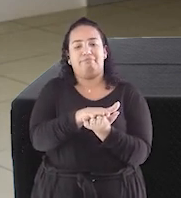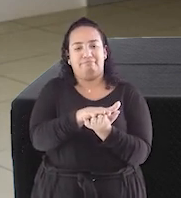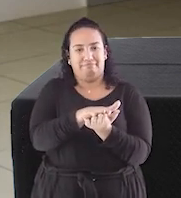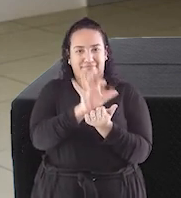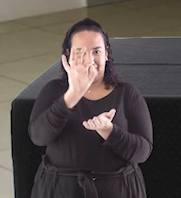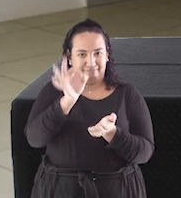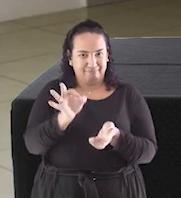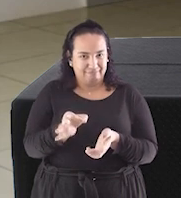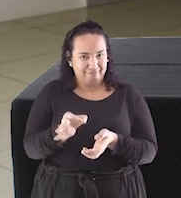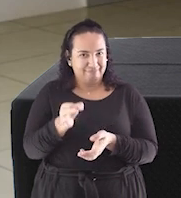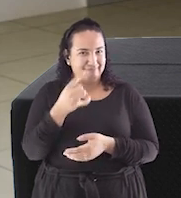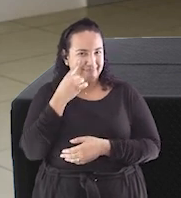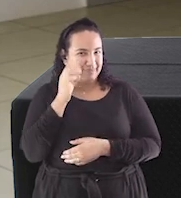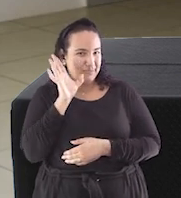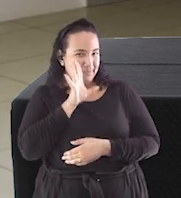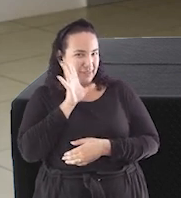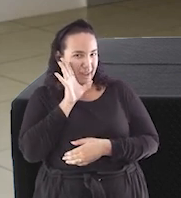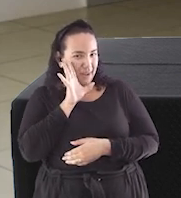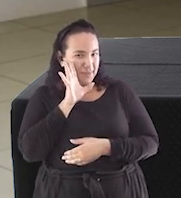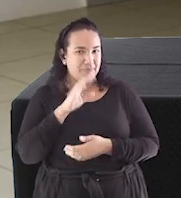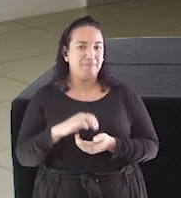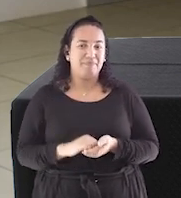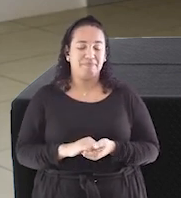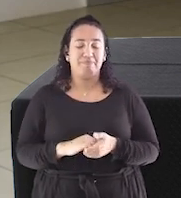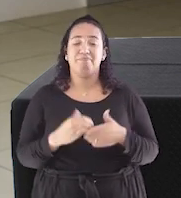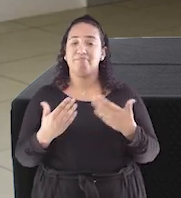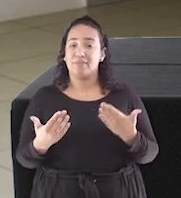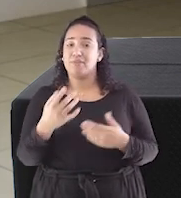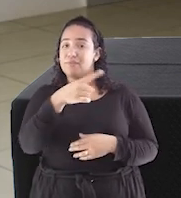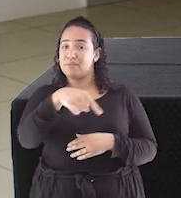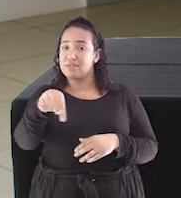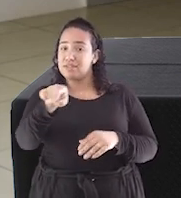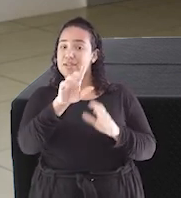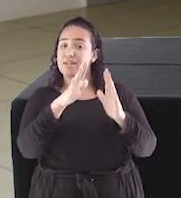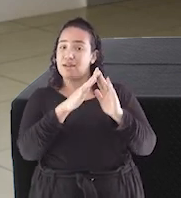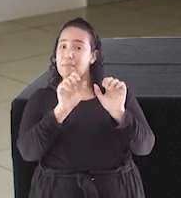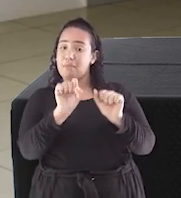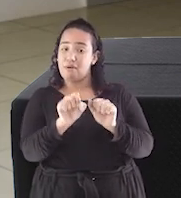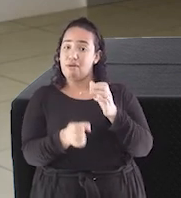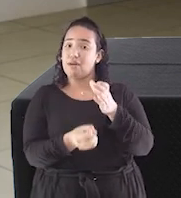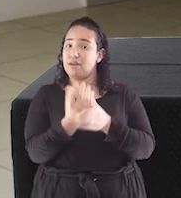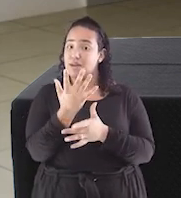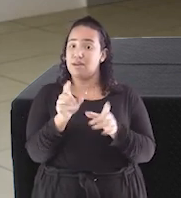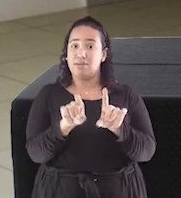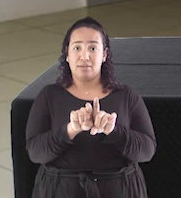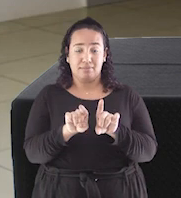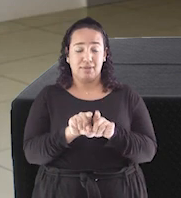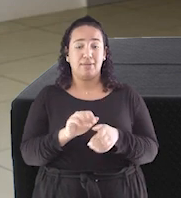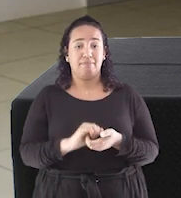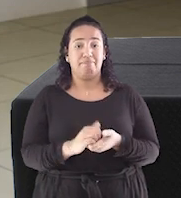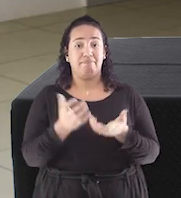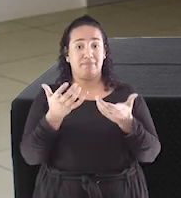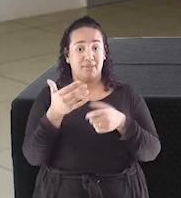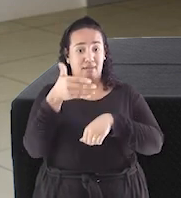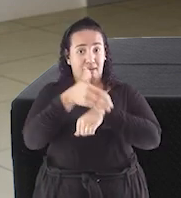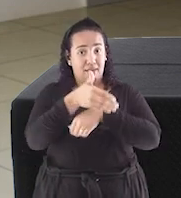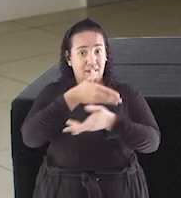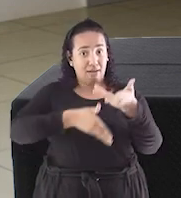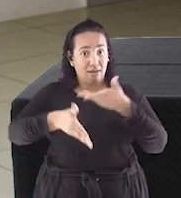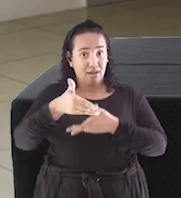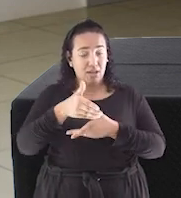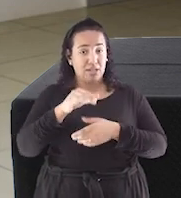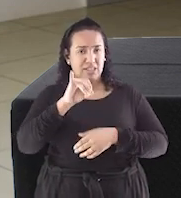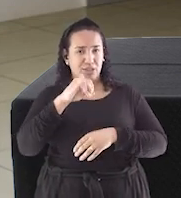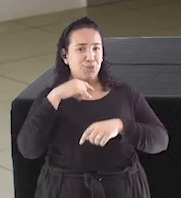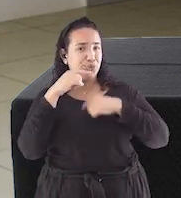afundar. Certo? Bacana, né? O mais legal é que você pode produzir na sua casa também. Você quer participar do nosso quadro? Manda um vídeo